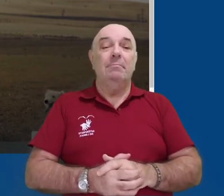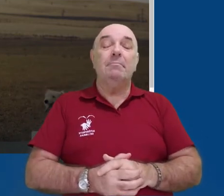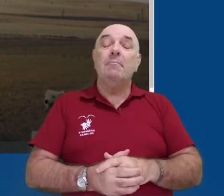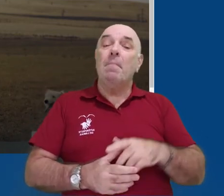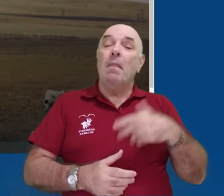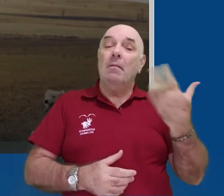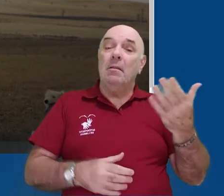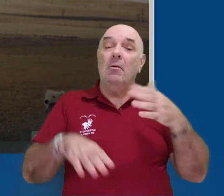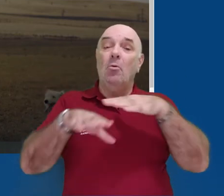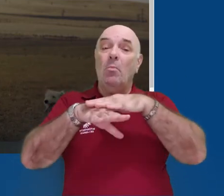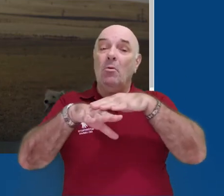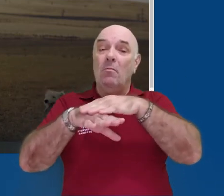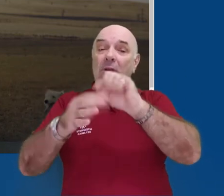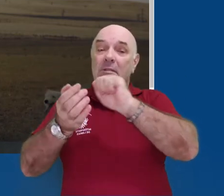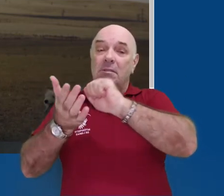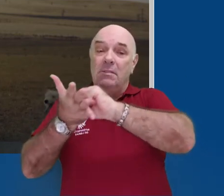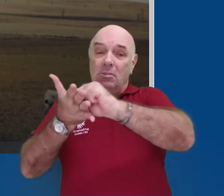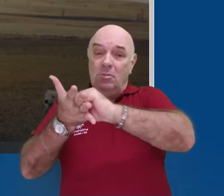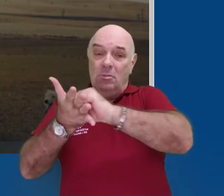por esse contato.